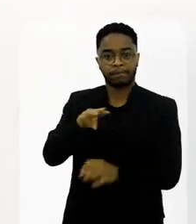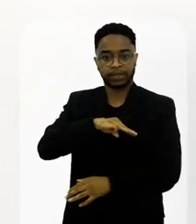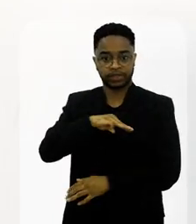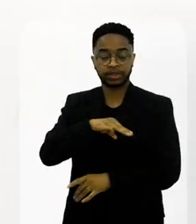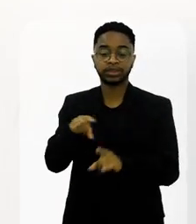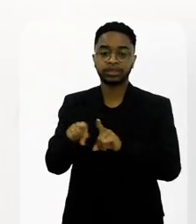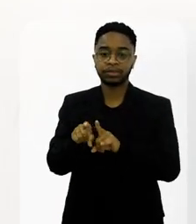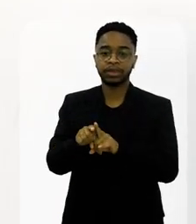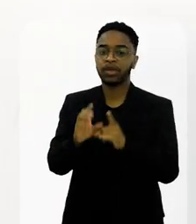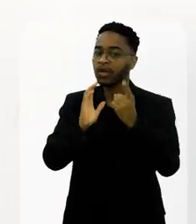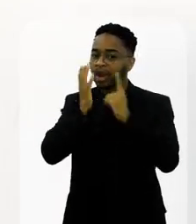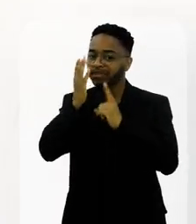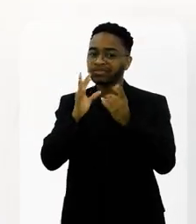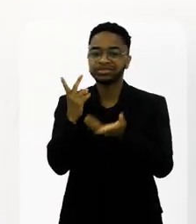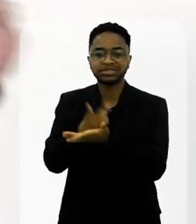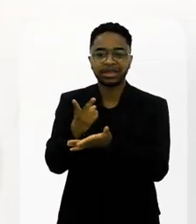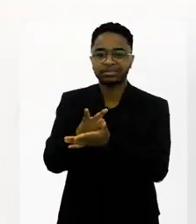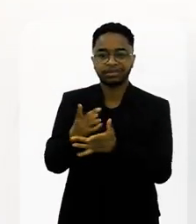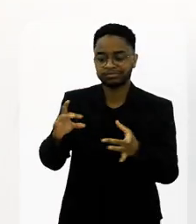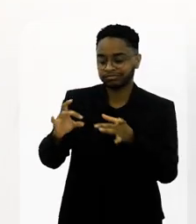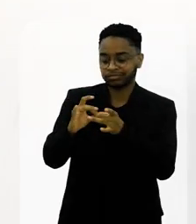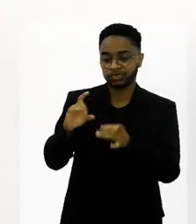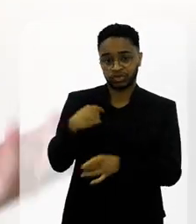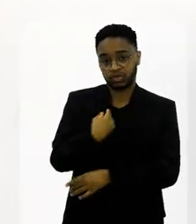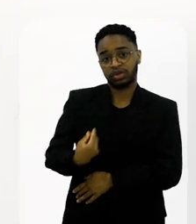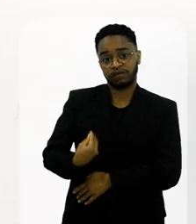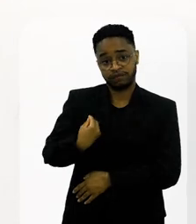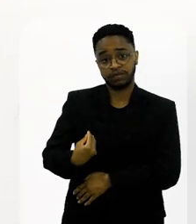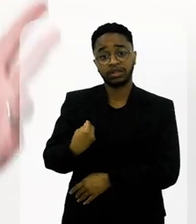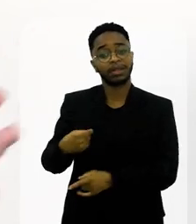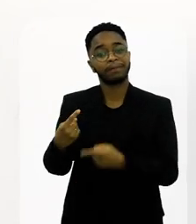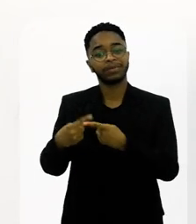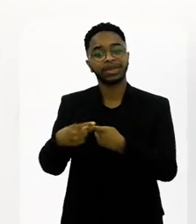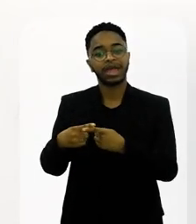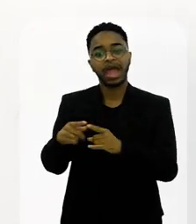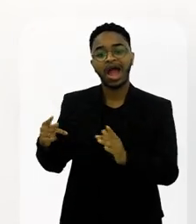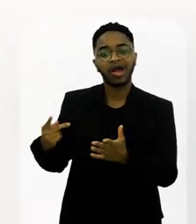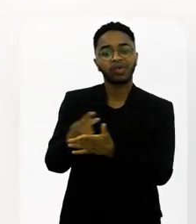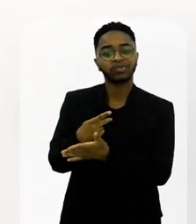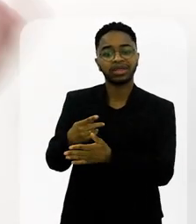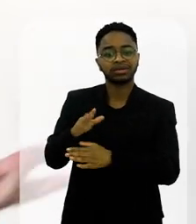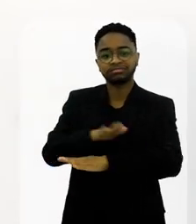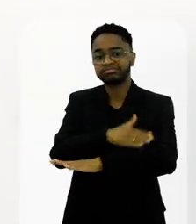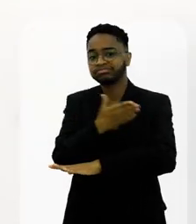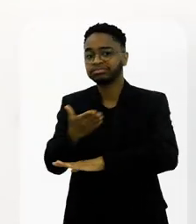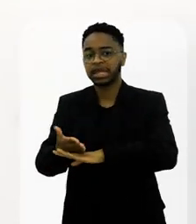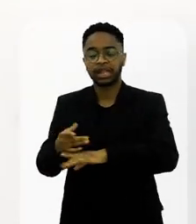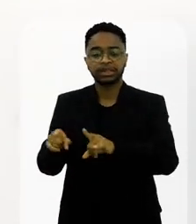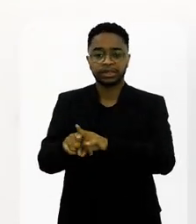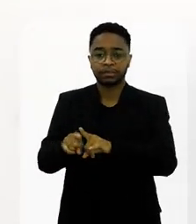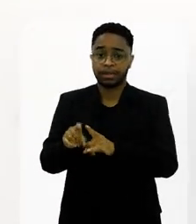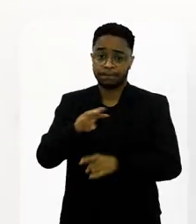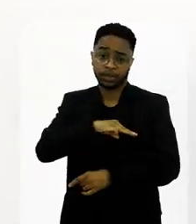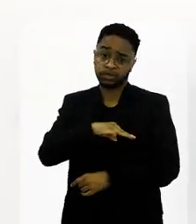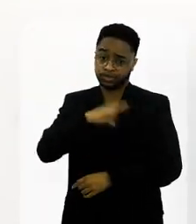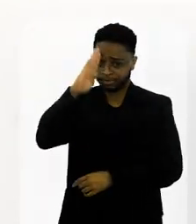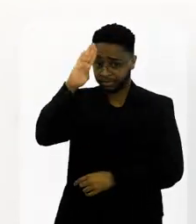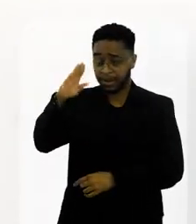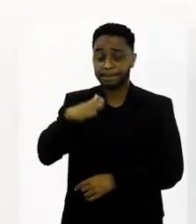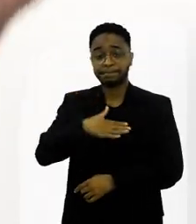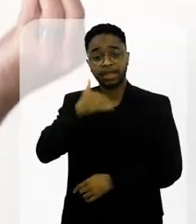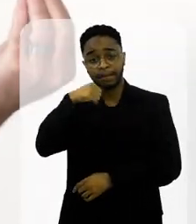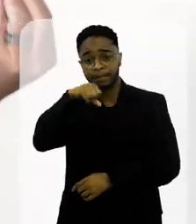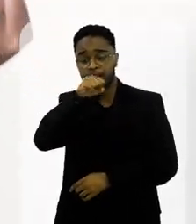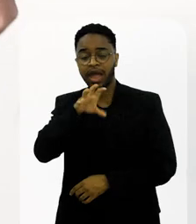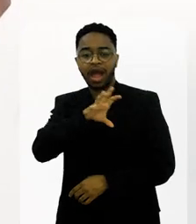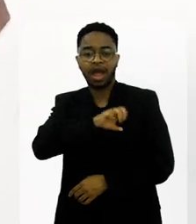samba, o Carnaval, era algo sempre muito presente nas nossas vidas, na vida do subúrbio, aquilo está ali acontecendo o tempo inteiro, especialmente em Madureira, né?